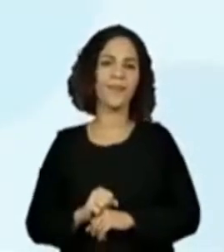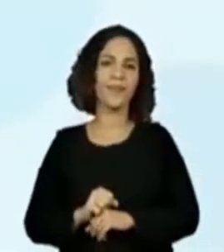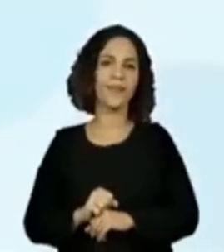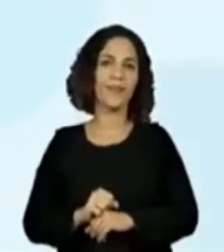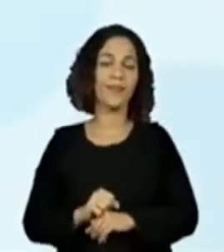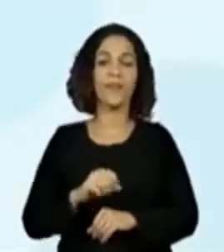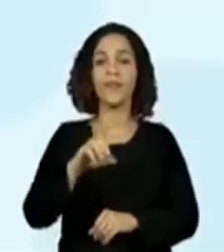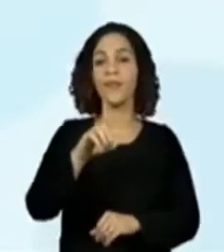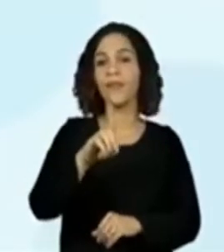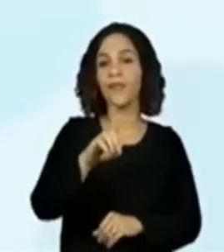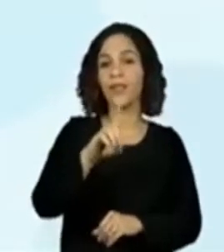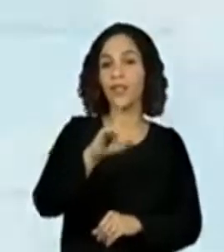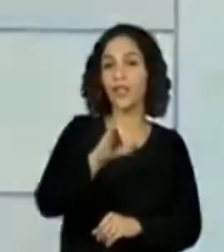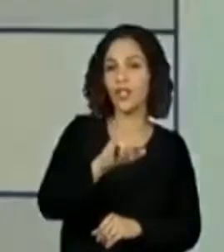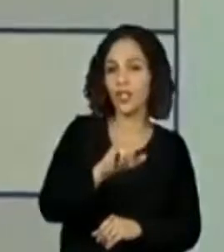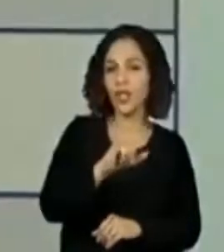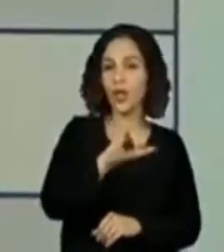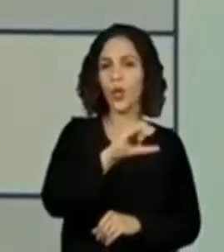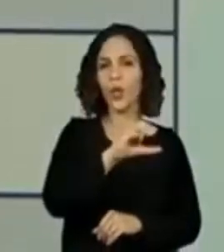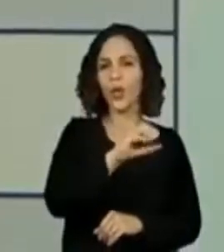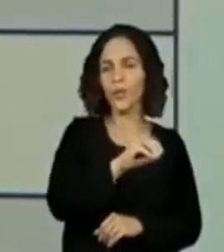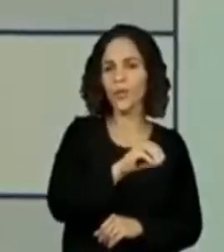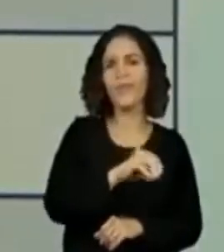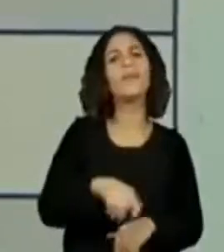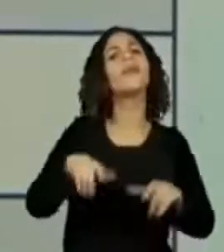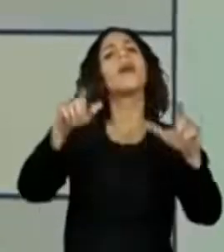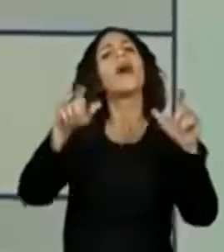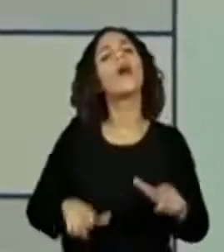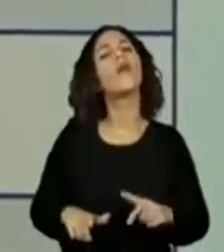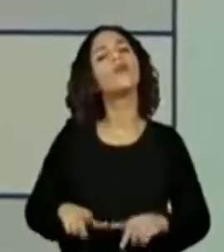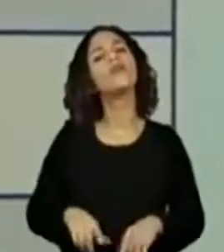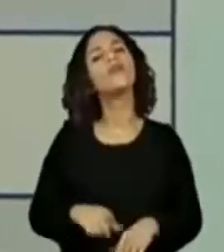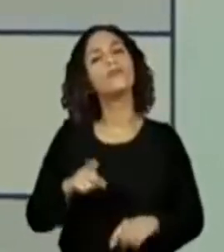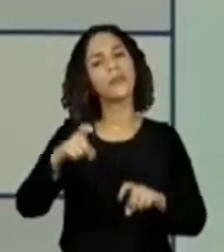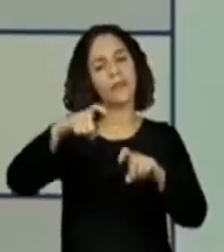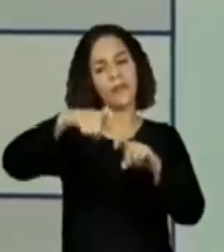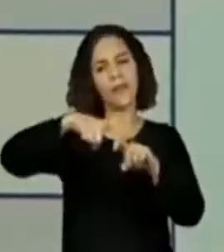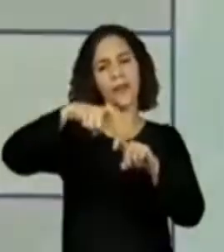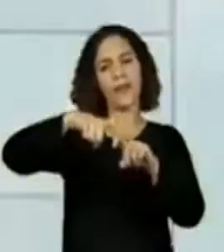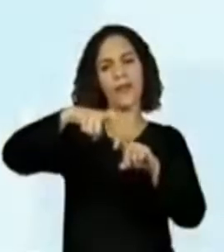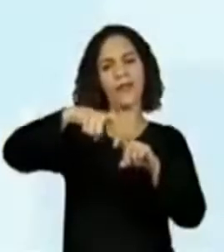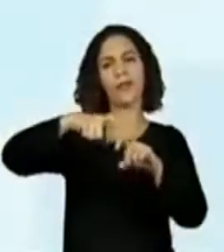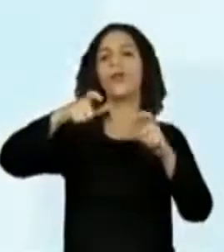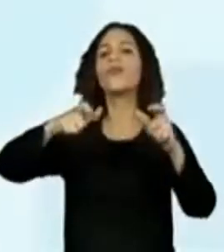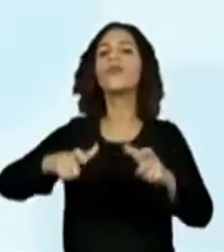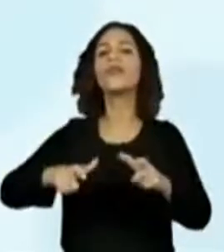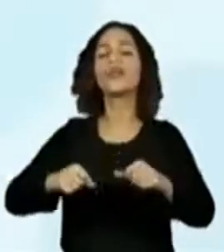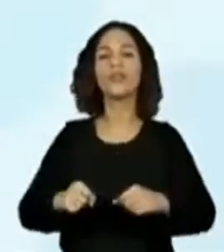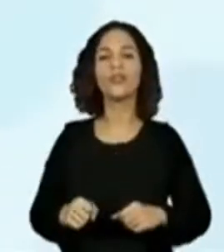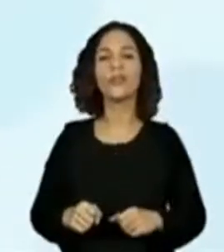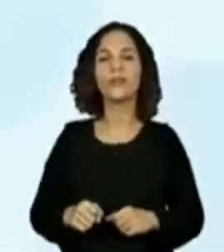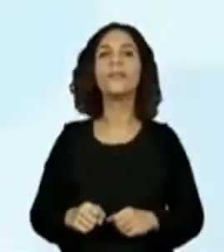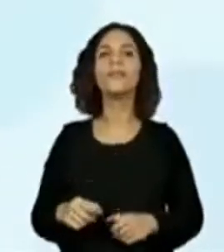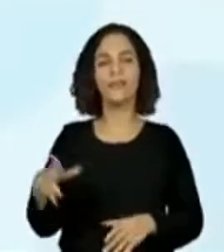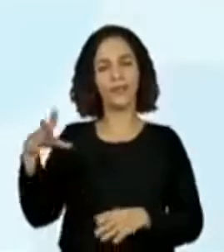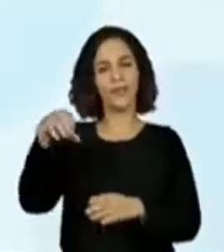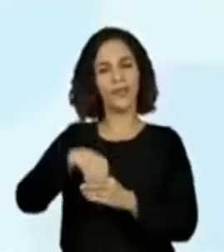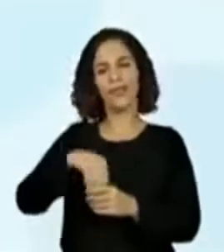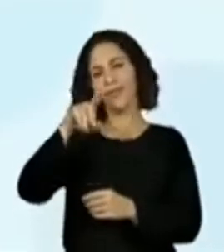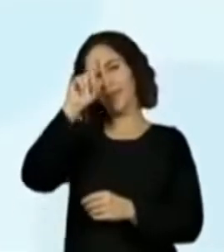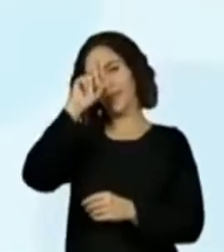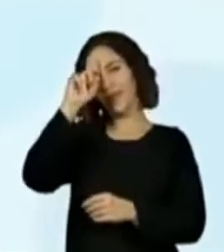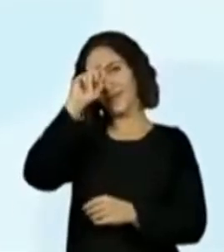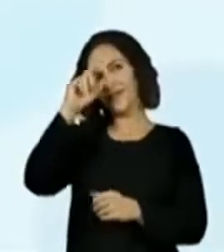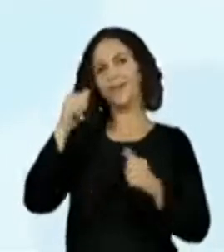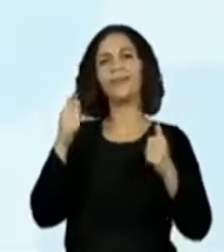D-I-C-O. Onde que nós encontramos o médico? No hospital? No Muito